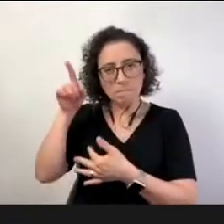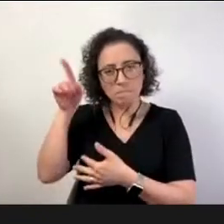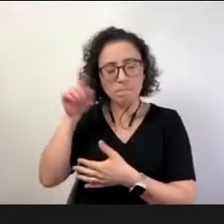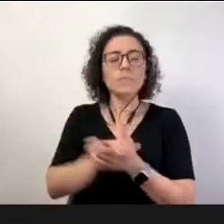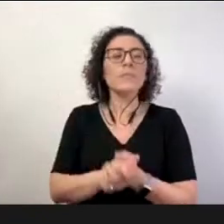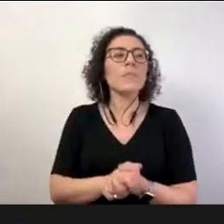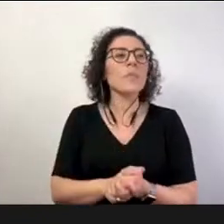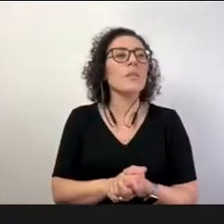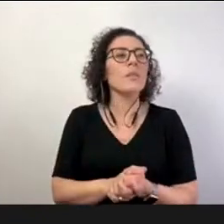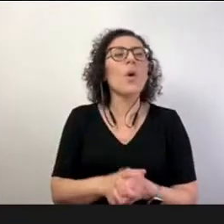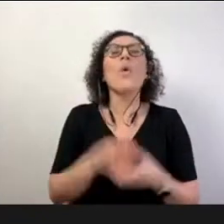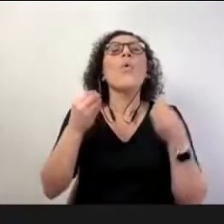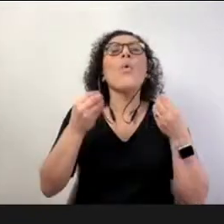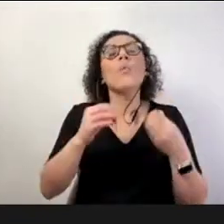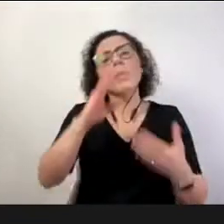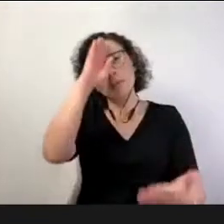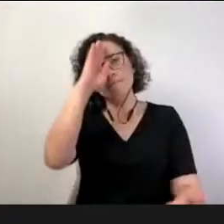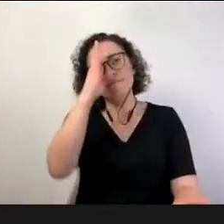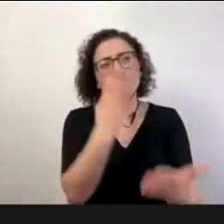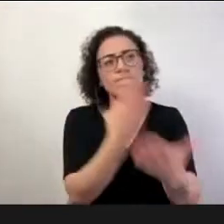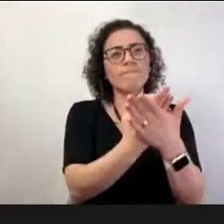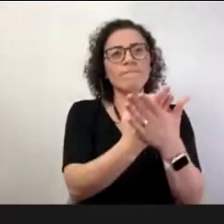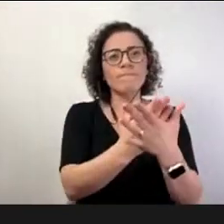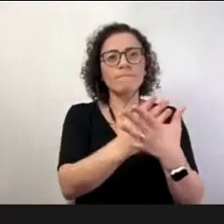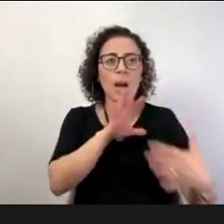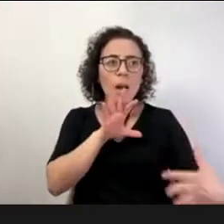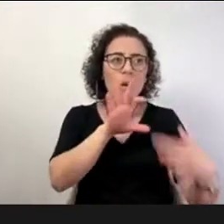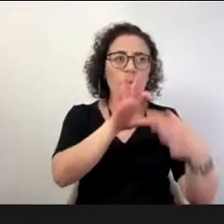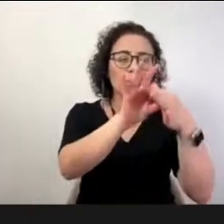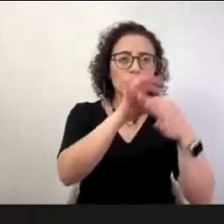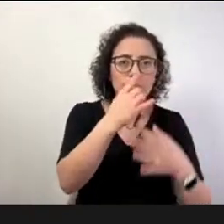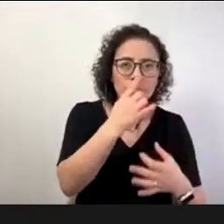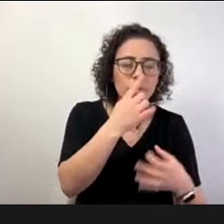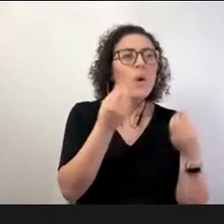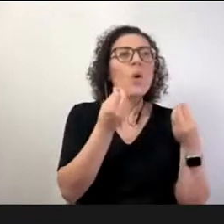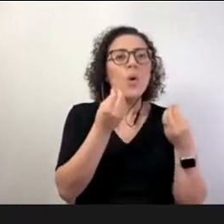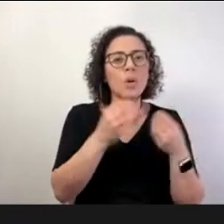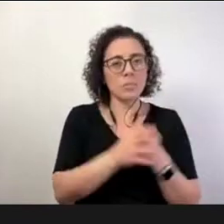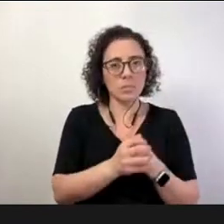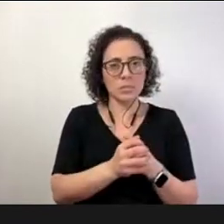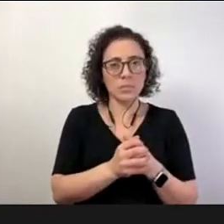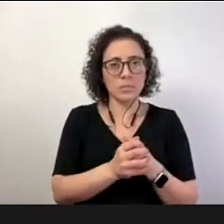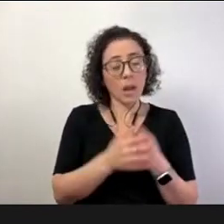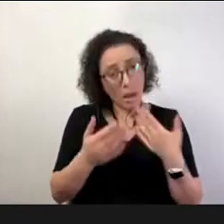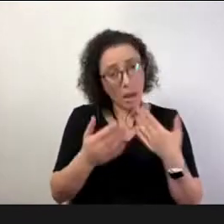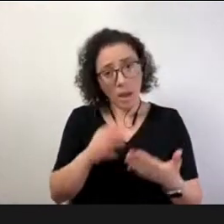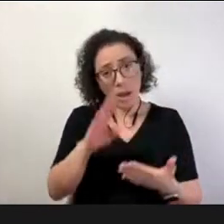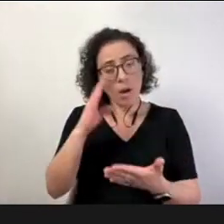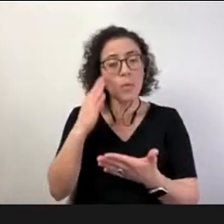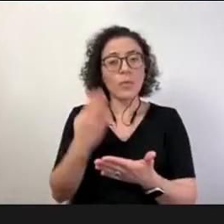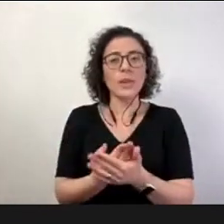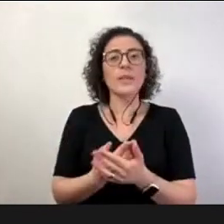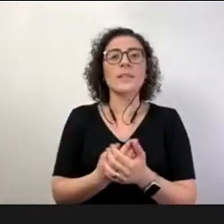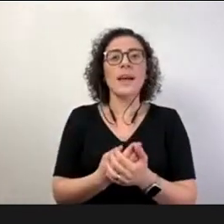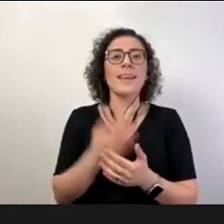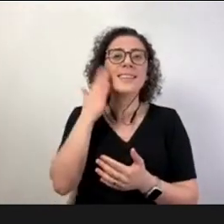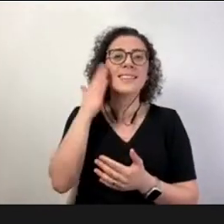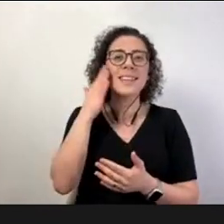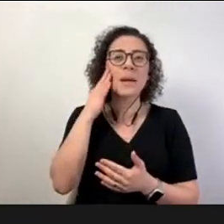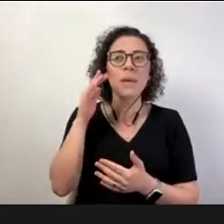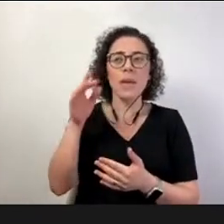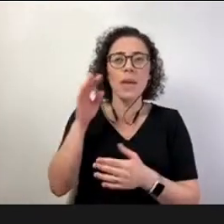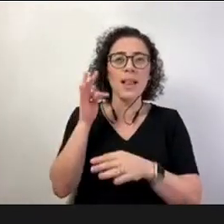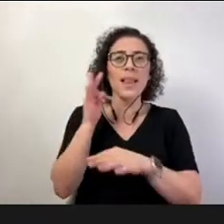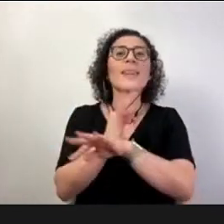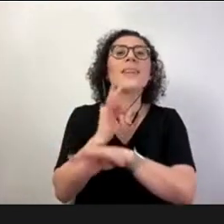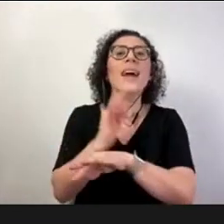pilares é a capacidade de entrega nossa capacidade técnica mesmo olha eu sei que você consegue fazer que você vai fazer então pra mim isso